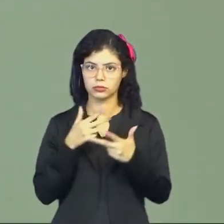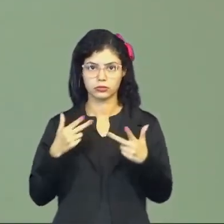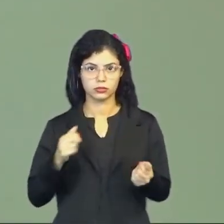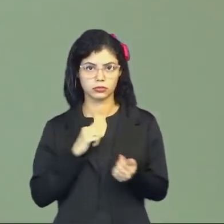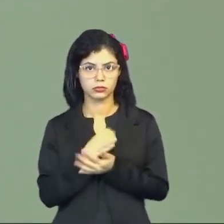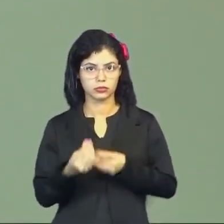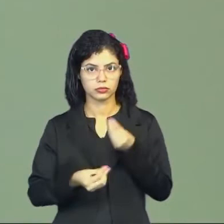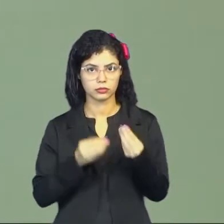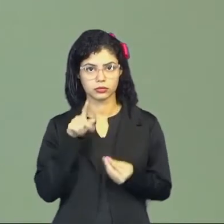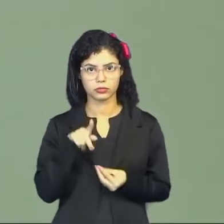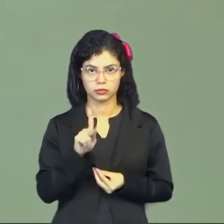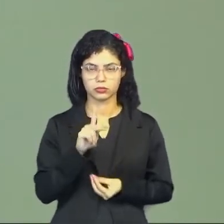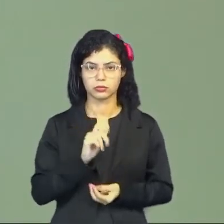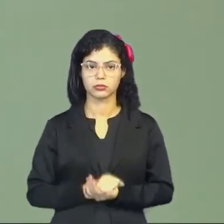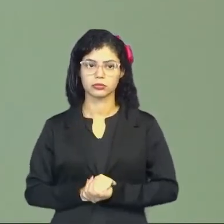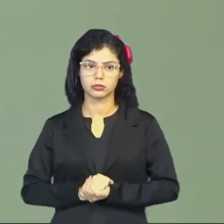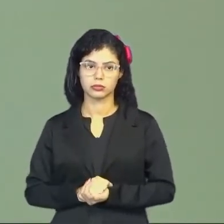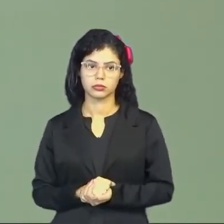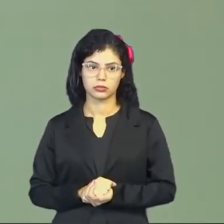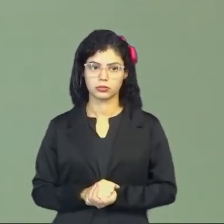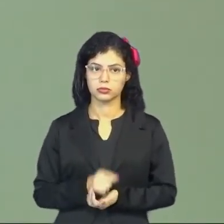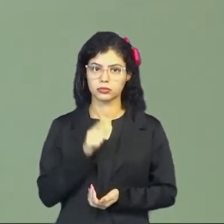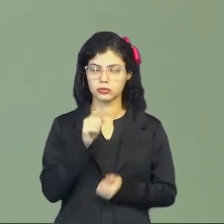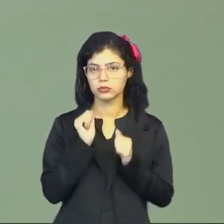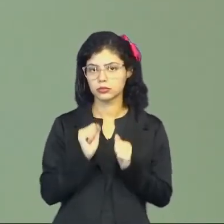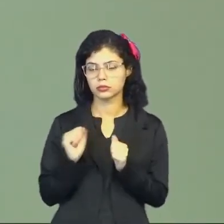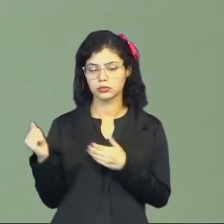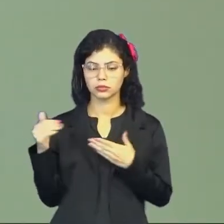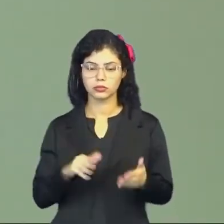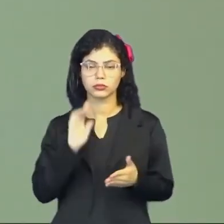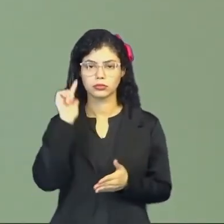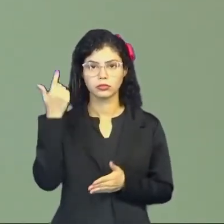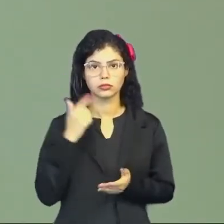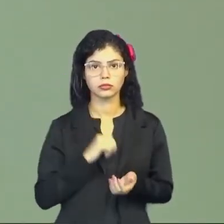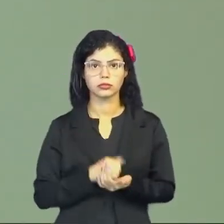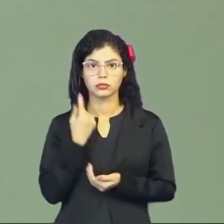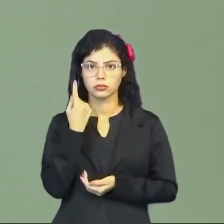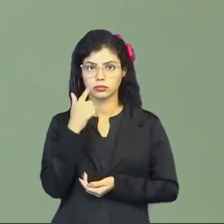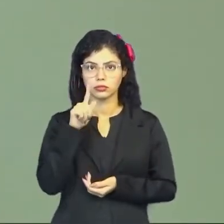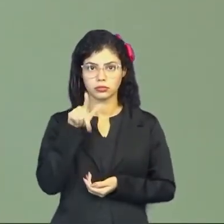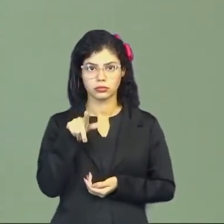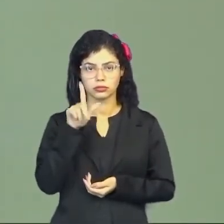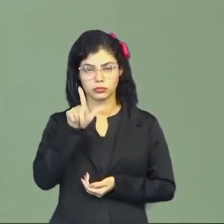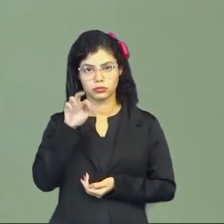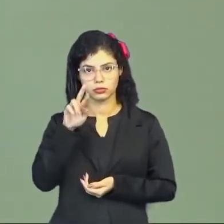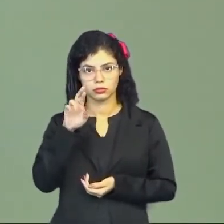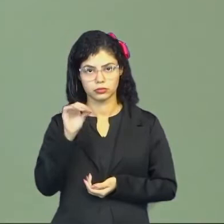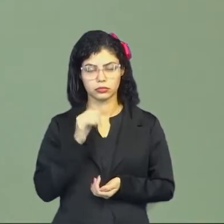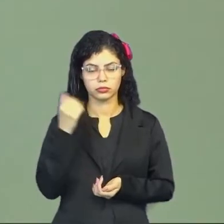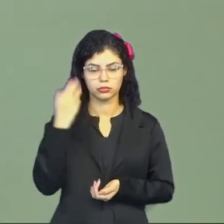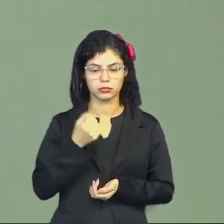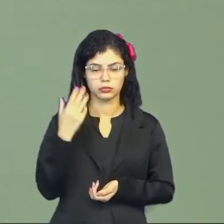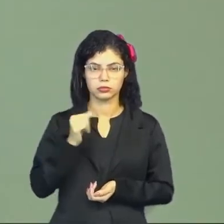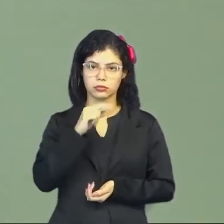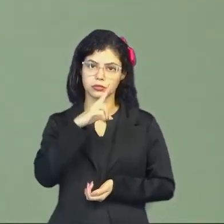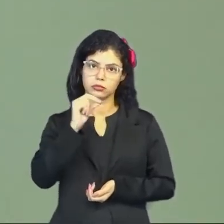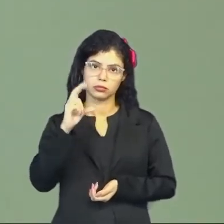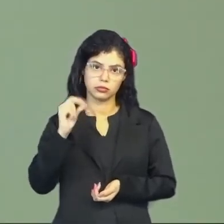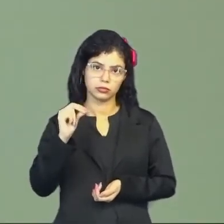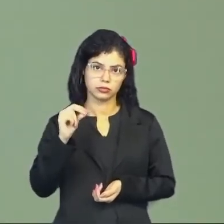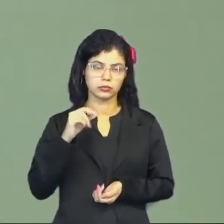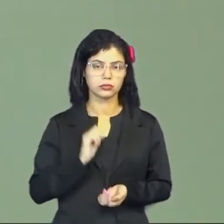Assim como o quilo. Você pode chegar lá e dizer, eu quero um litro de leite. Eu quero 500